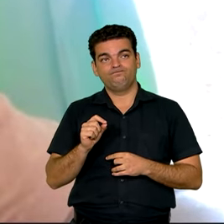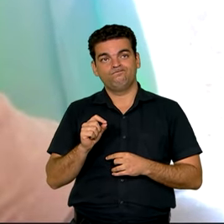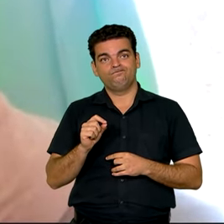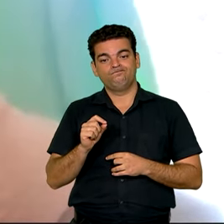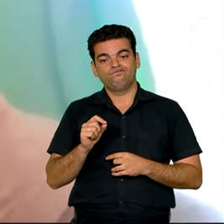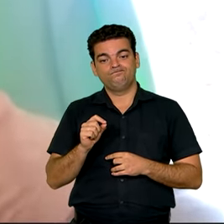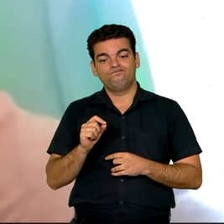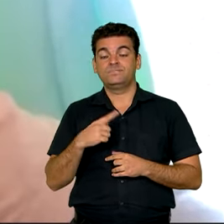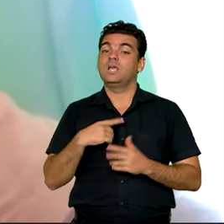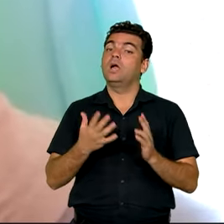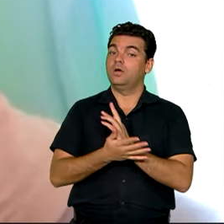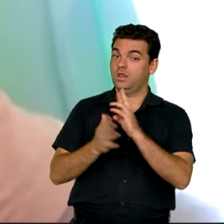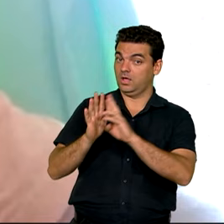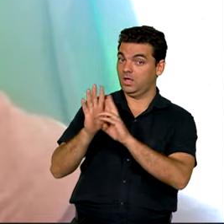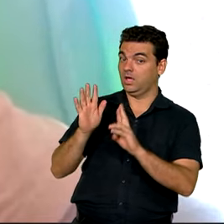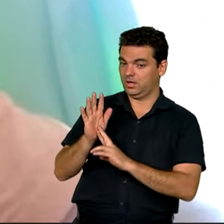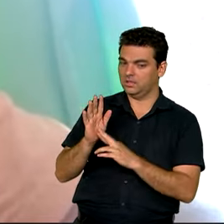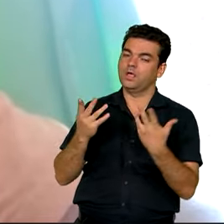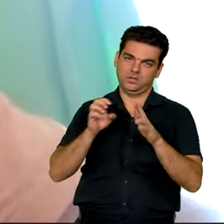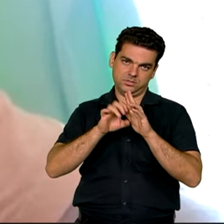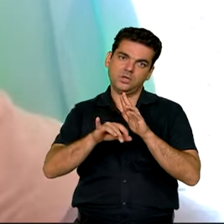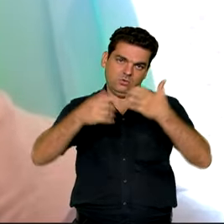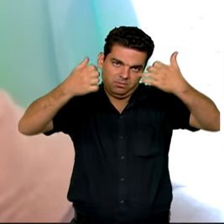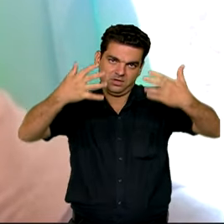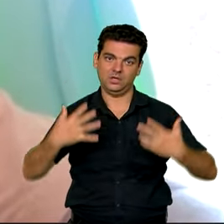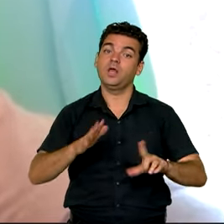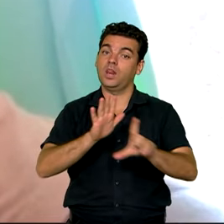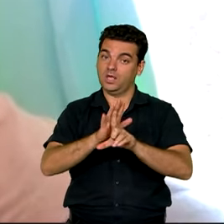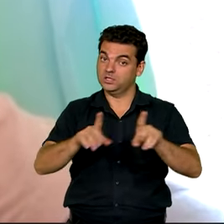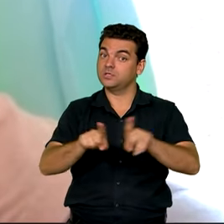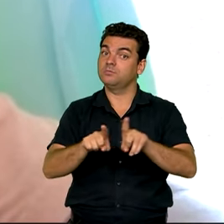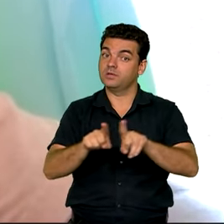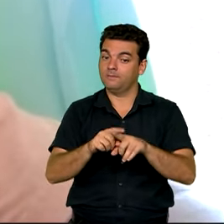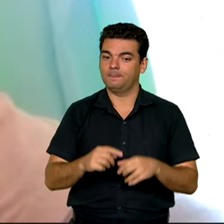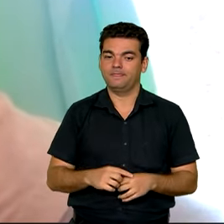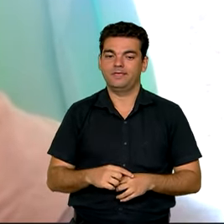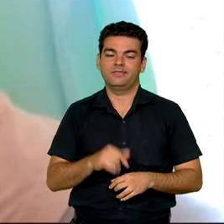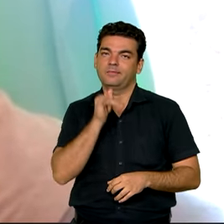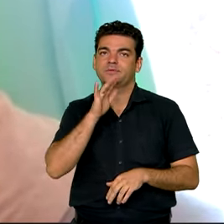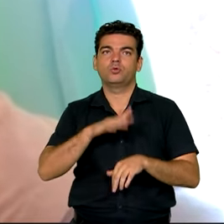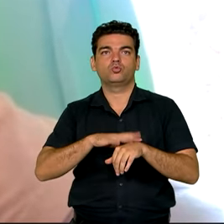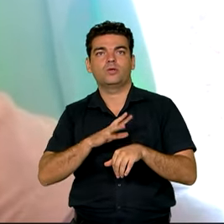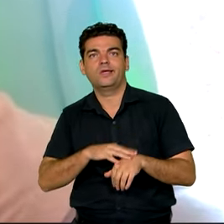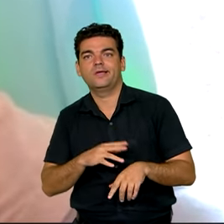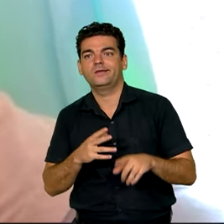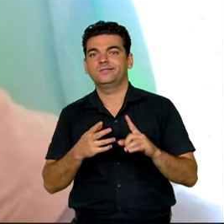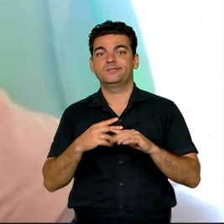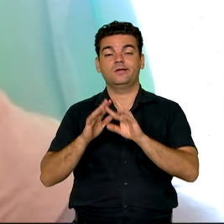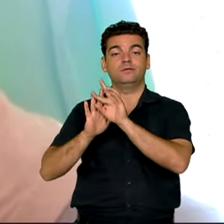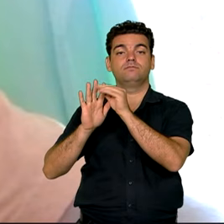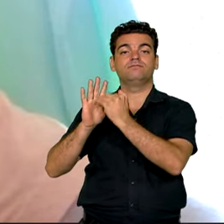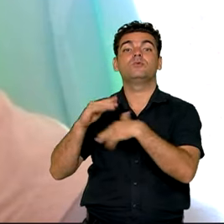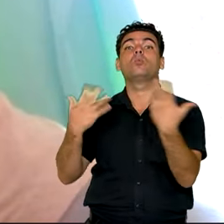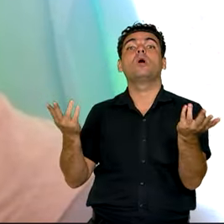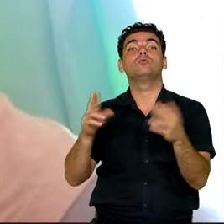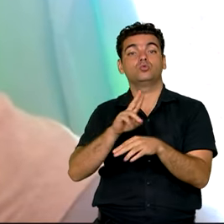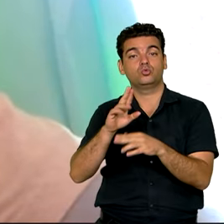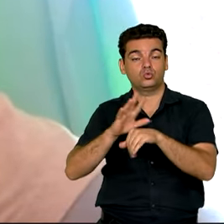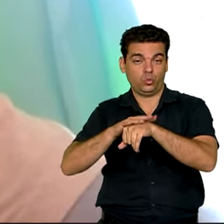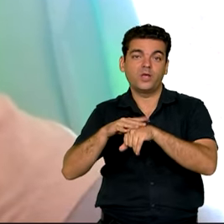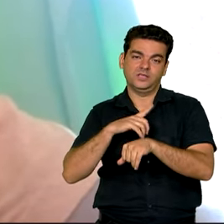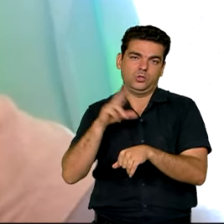regras de antiedital e lei. Por exemplo, em caso de algumas doenças, tem uma lista dessas doenças.